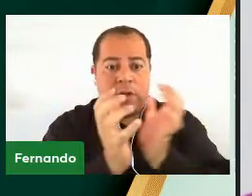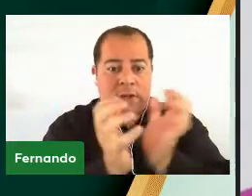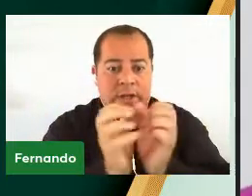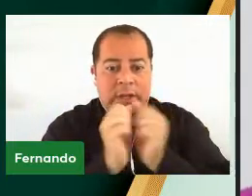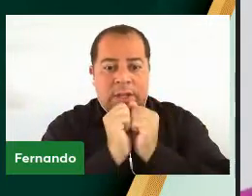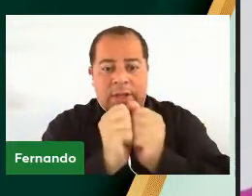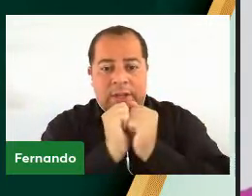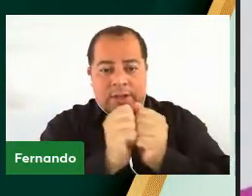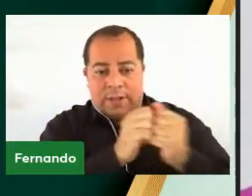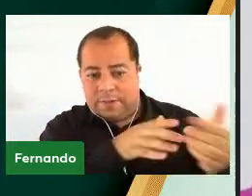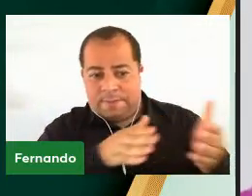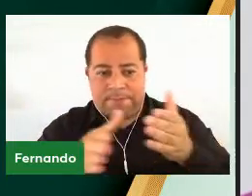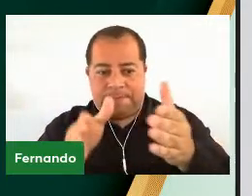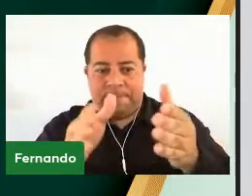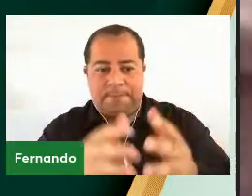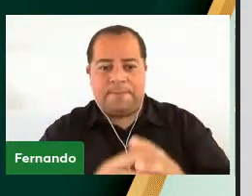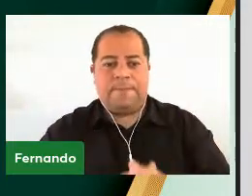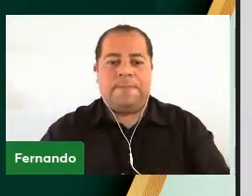comigo na sua jornada